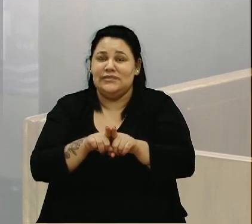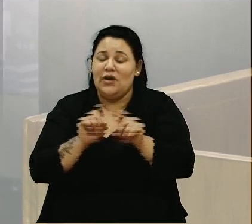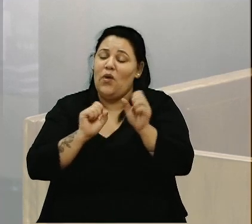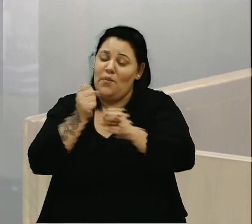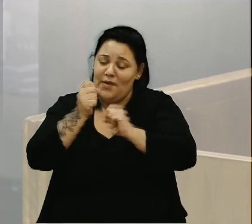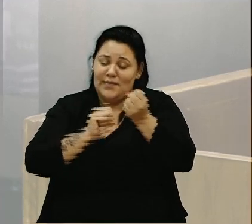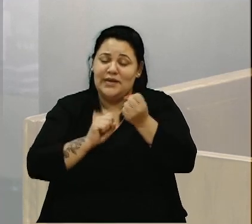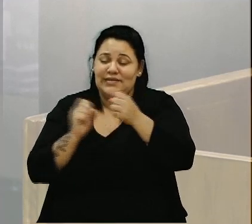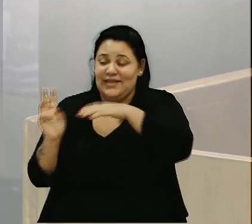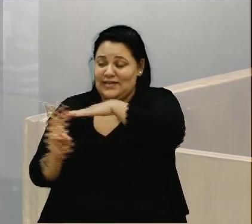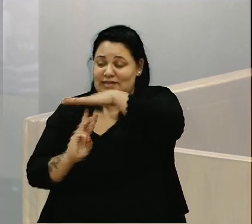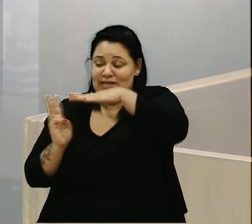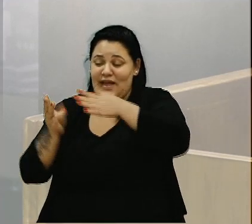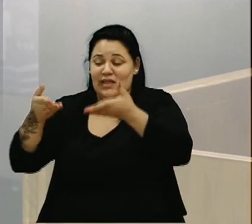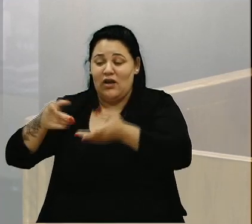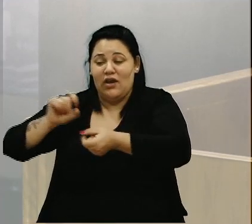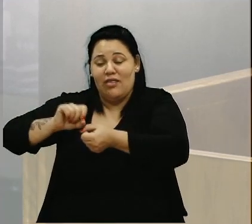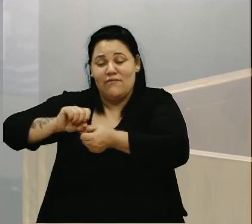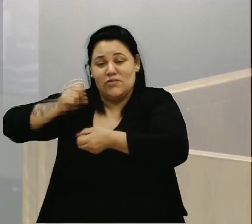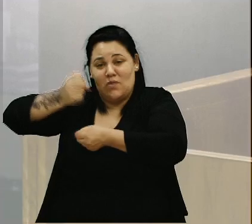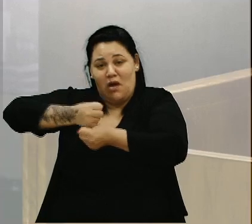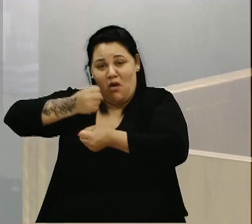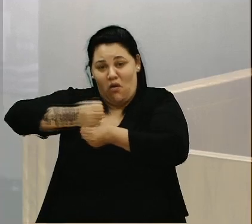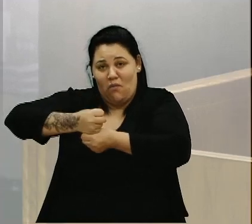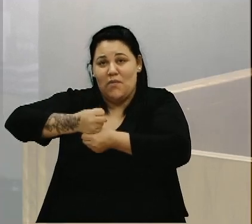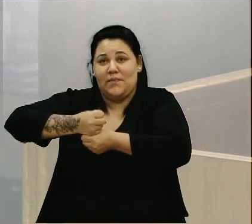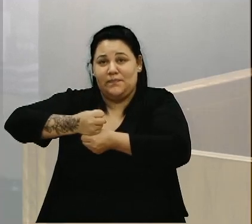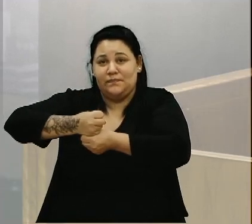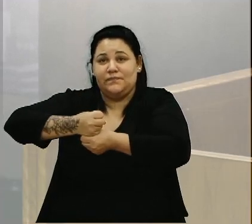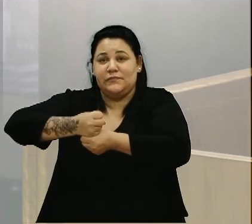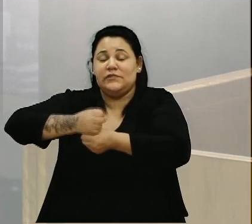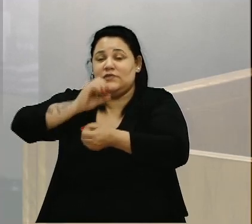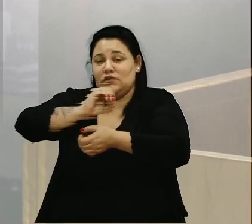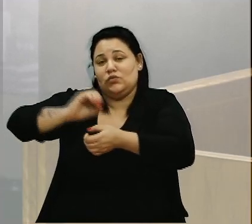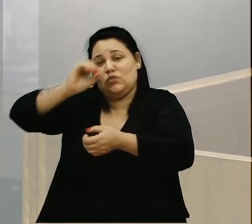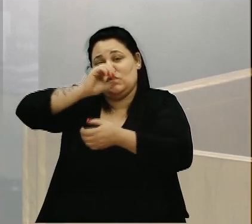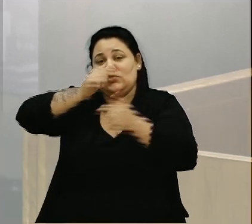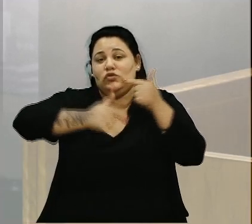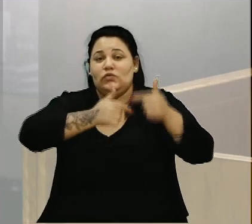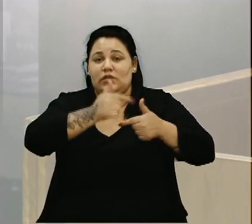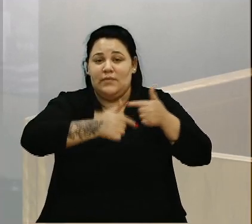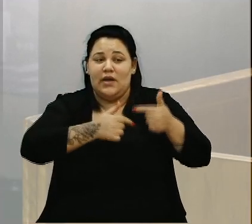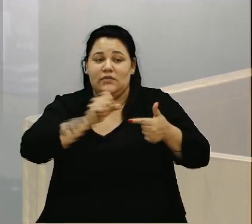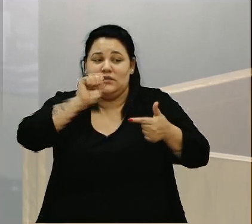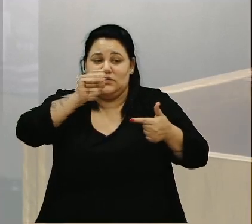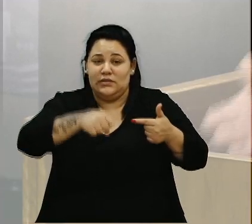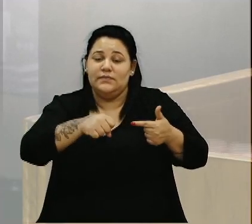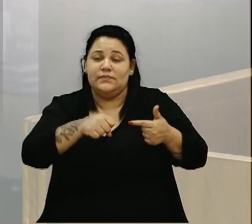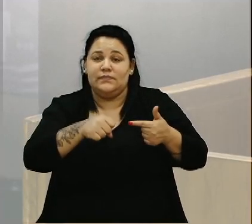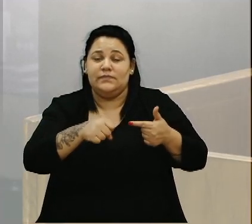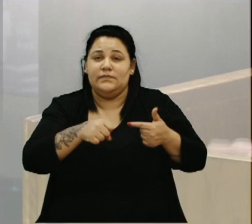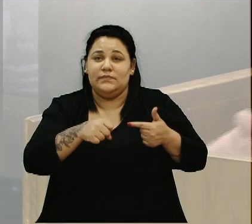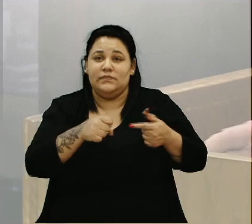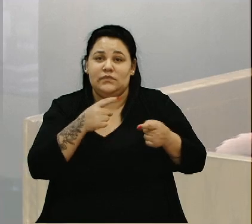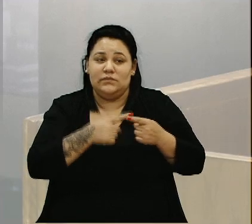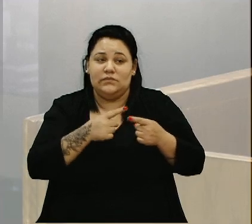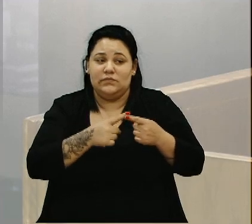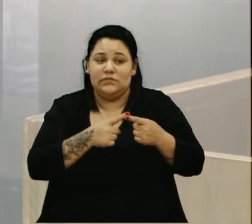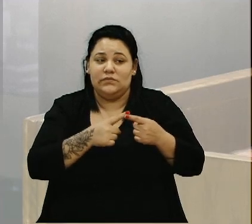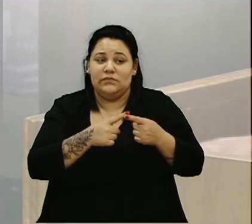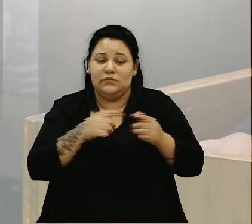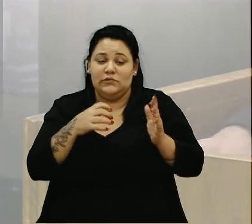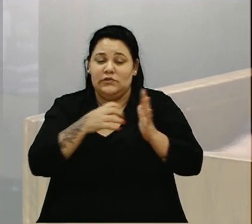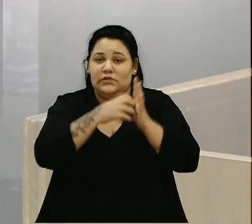que é terceirizada aí do DENIT, eles fazem um ótimo trabalho e viram que aquela via logo, logo ia dar um acidente. Então,